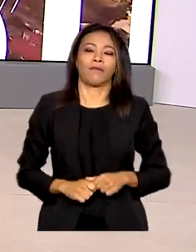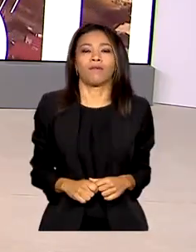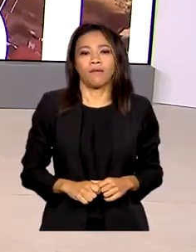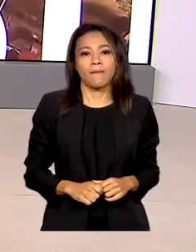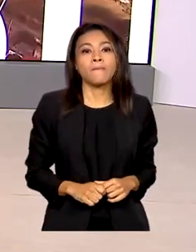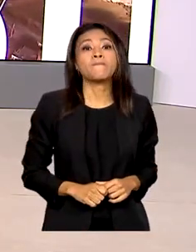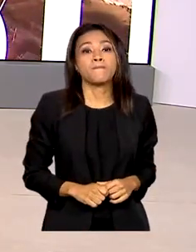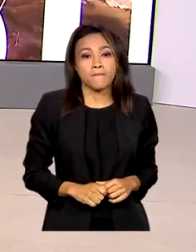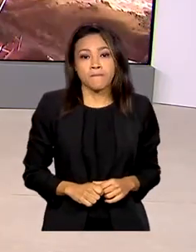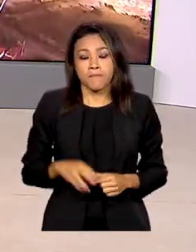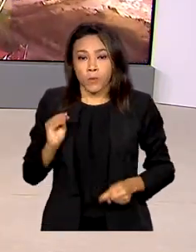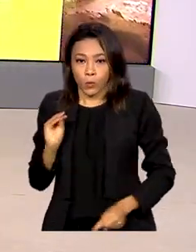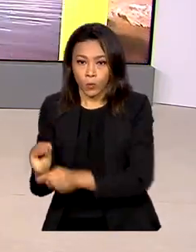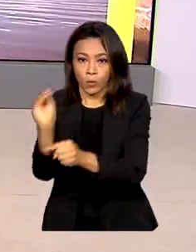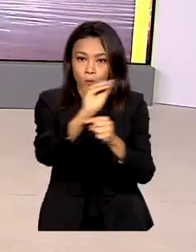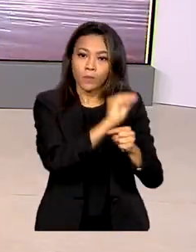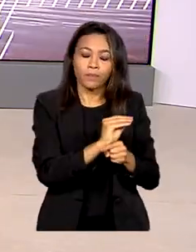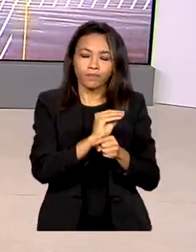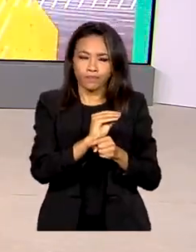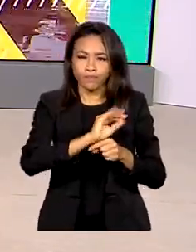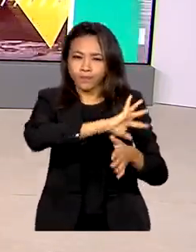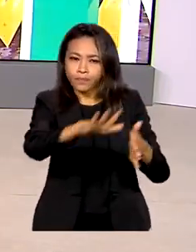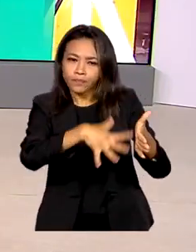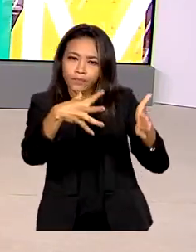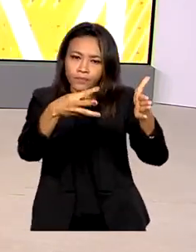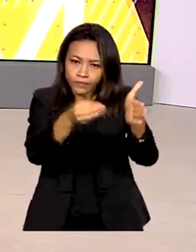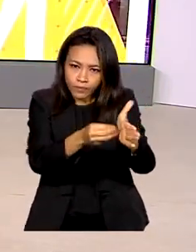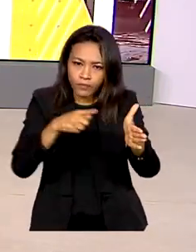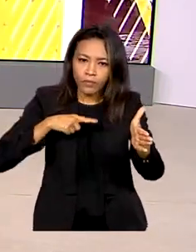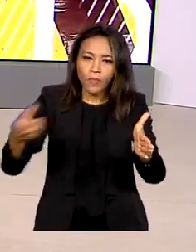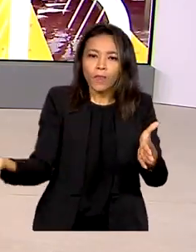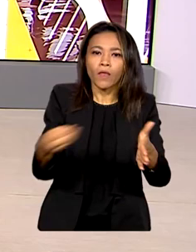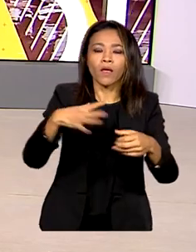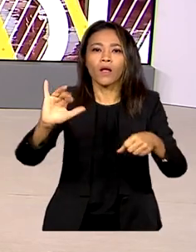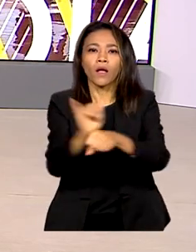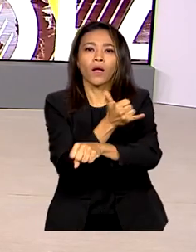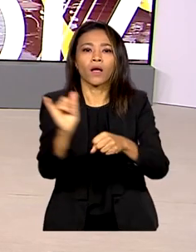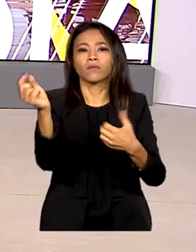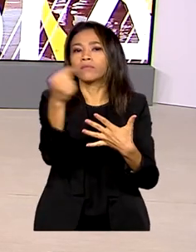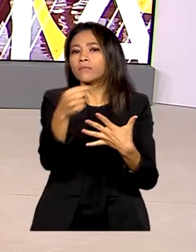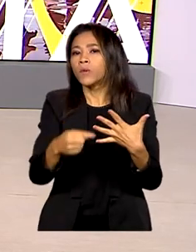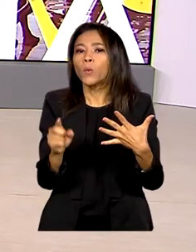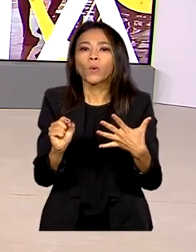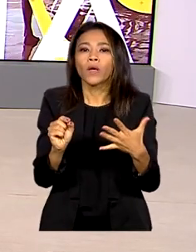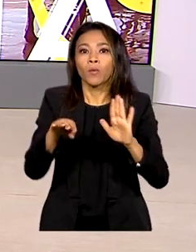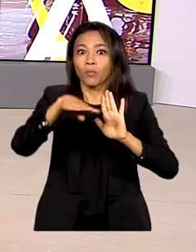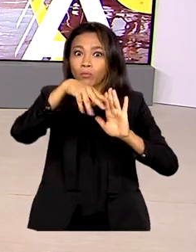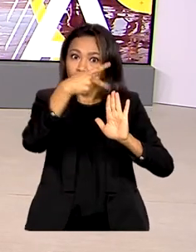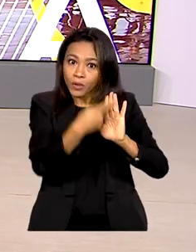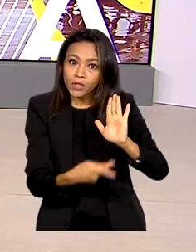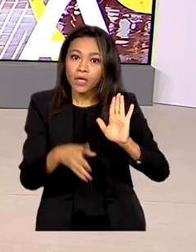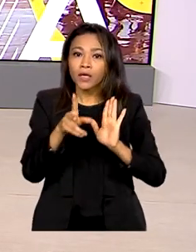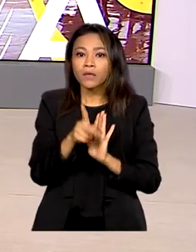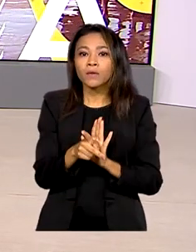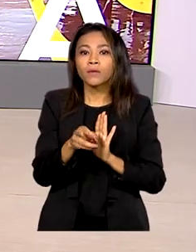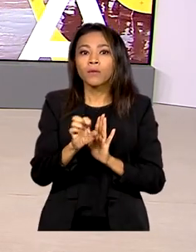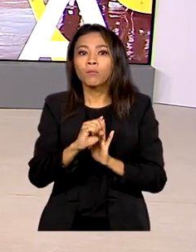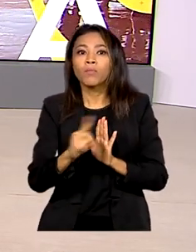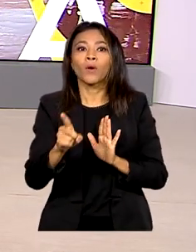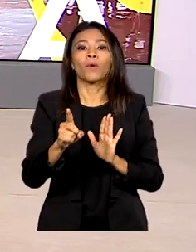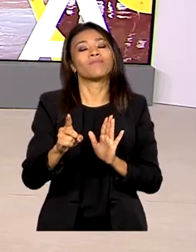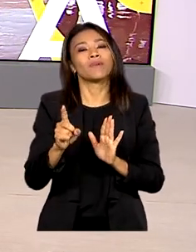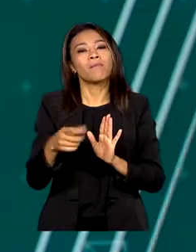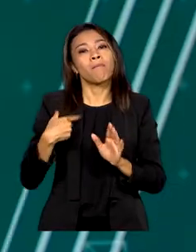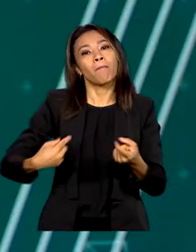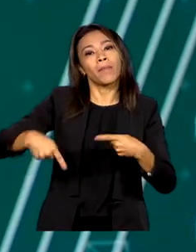A preservação da região amazônica vai contar com uma nova estratégia, o pró-floresta, com parceiros dentro e fora